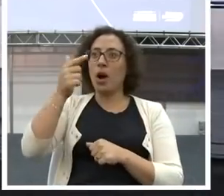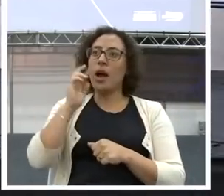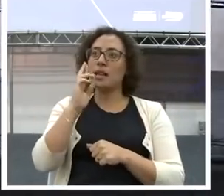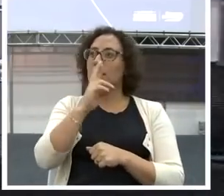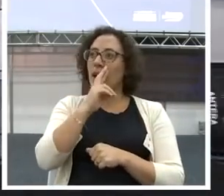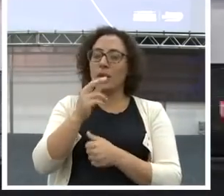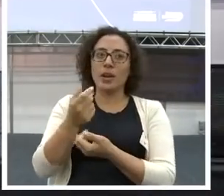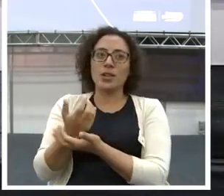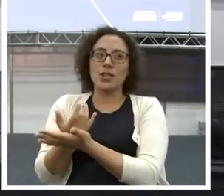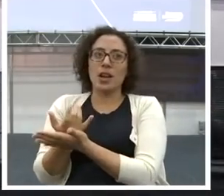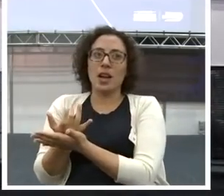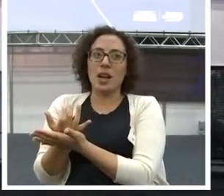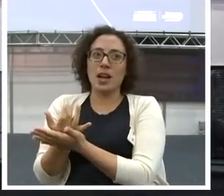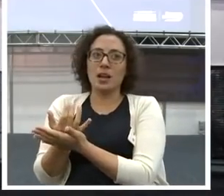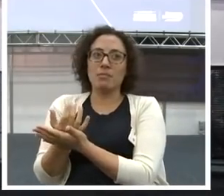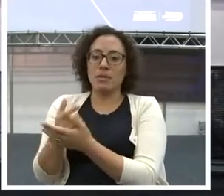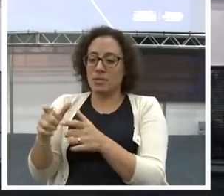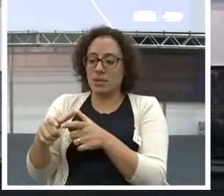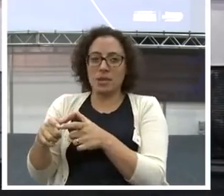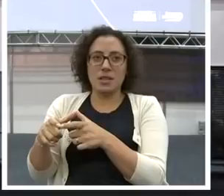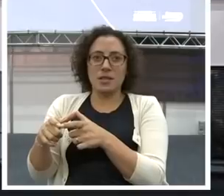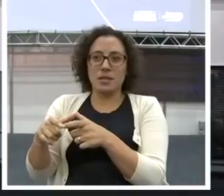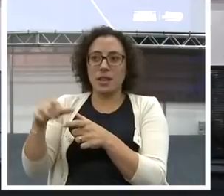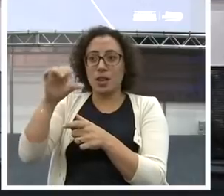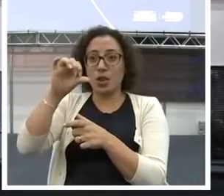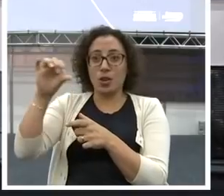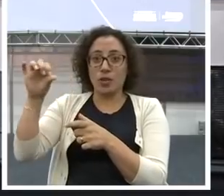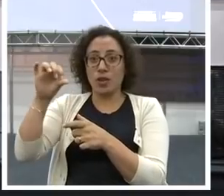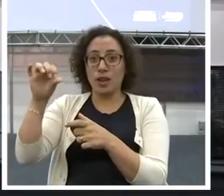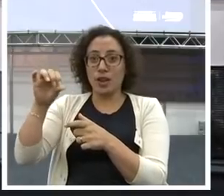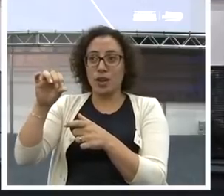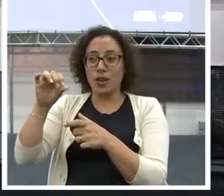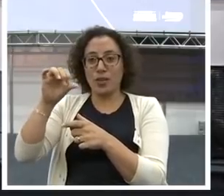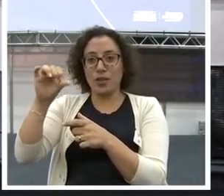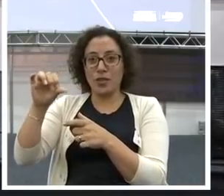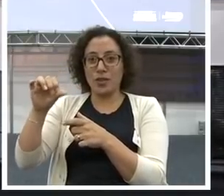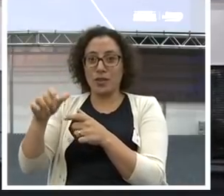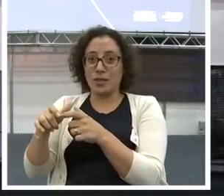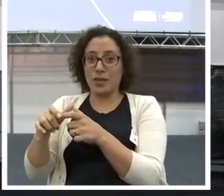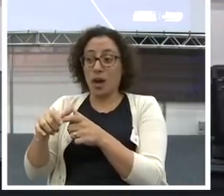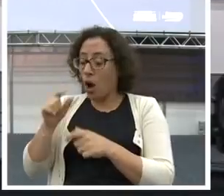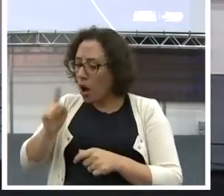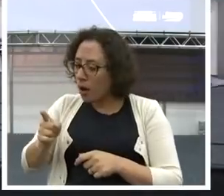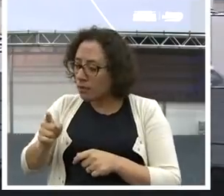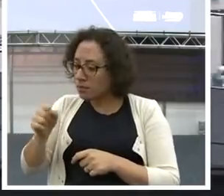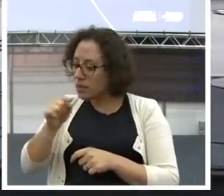Esfirra de 99 centavos, ainda fala para o filho, olha, nem ameaça pedir suco.